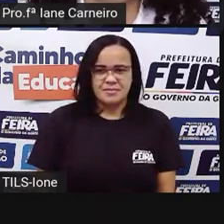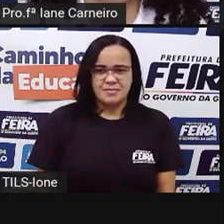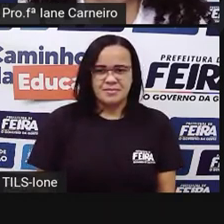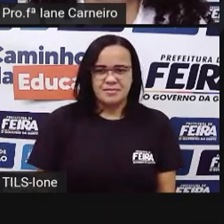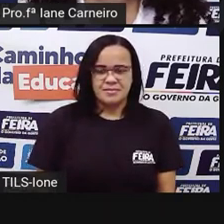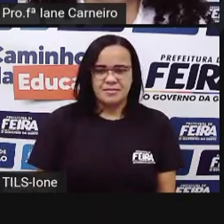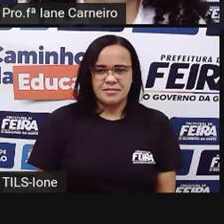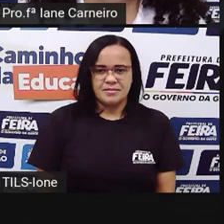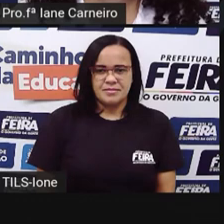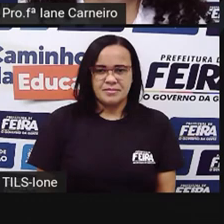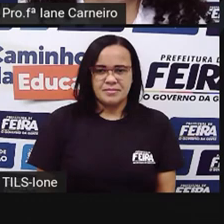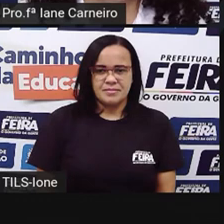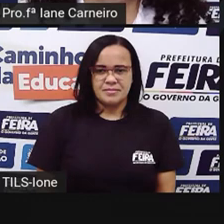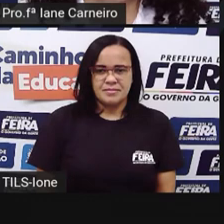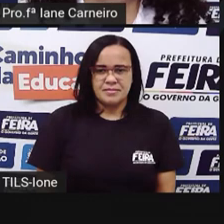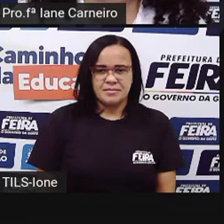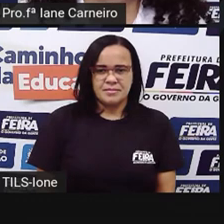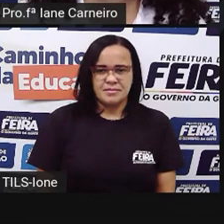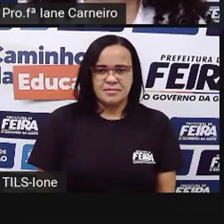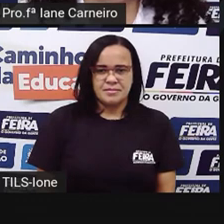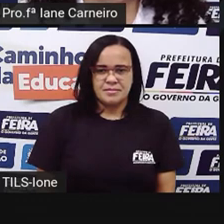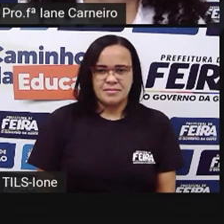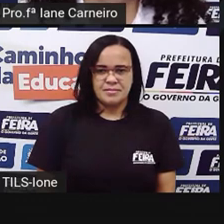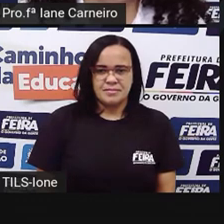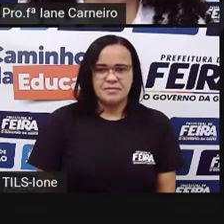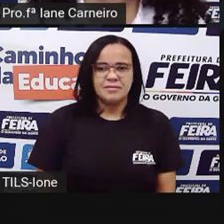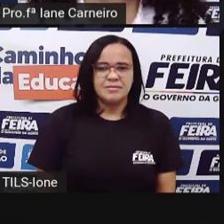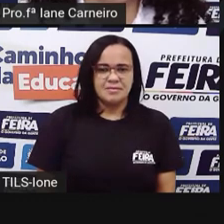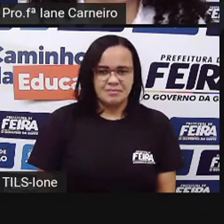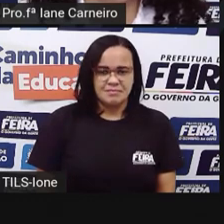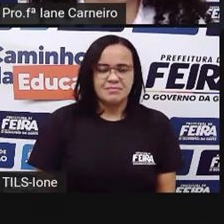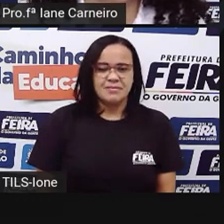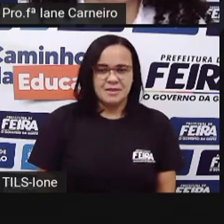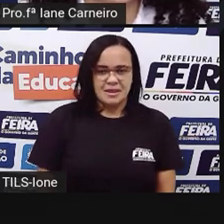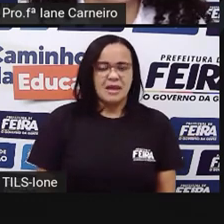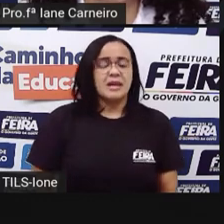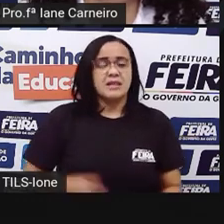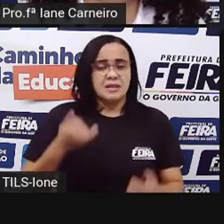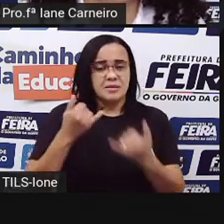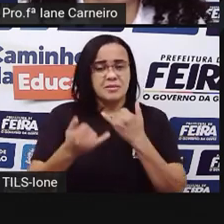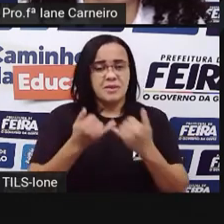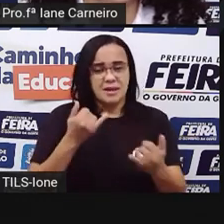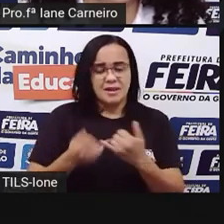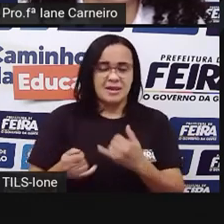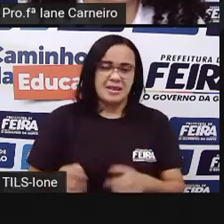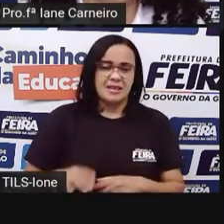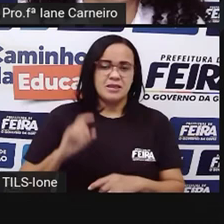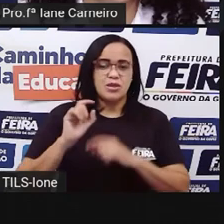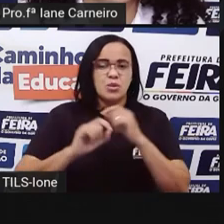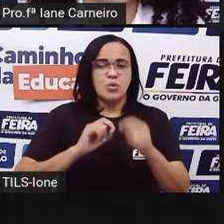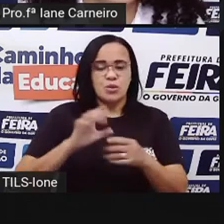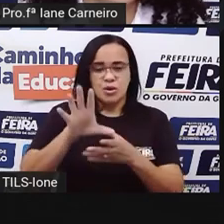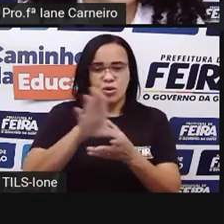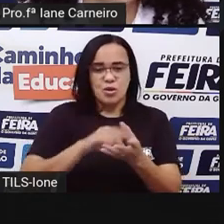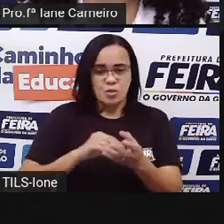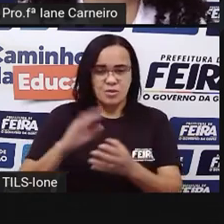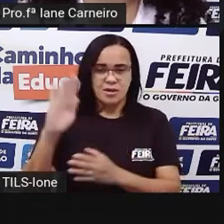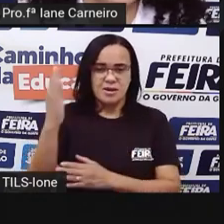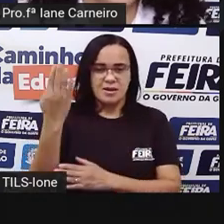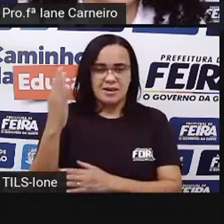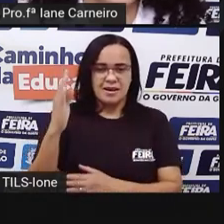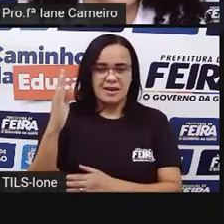E aí eu pintava essa parte todinha aqui para dizer que era para fazer o efeito de sombra. Tipo como aquele grafite que nós vimos. Lembra?